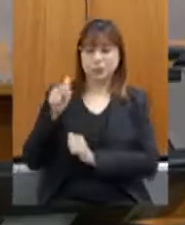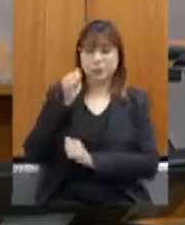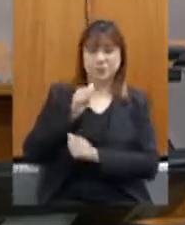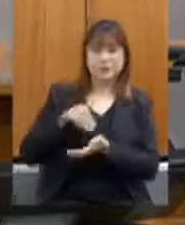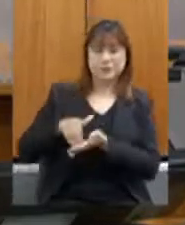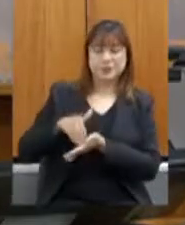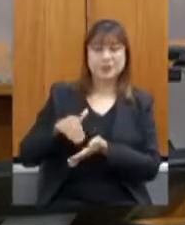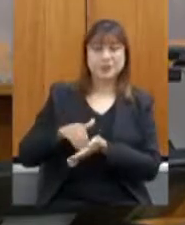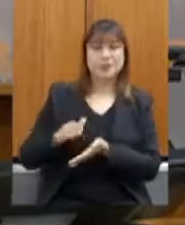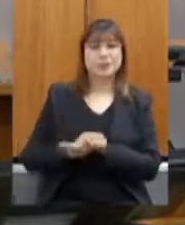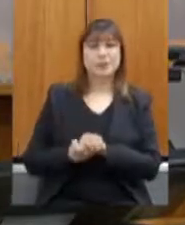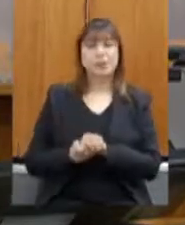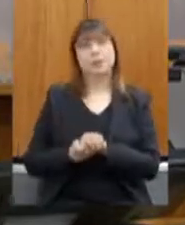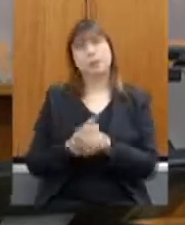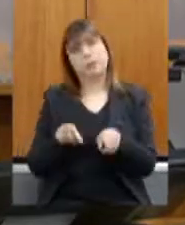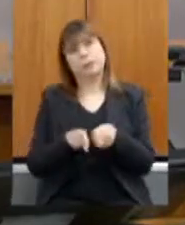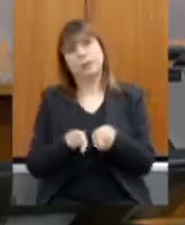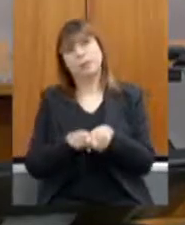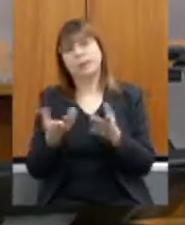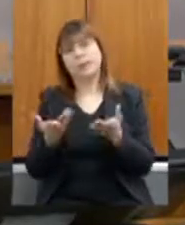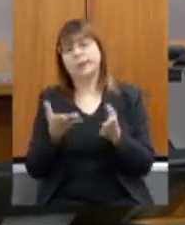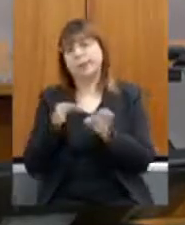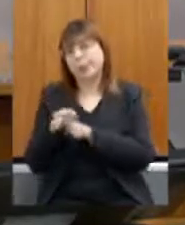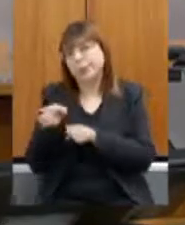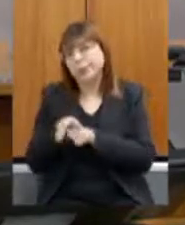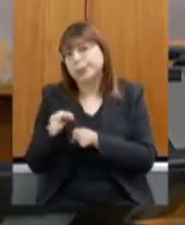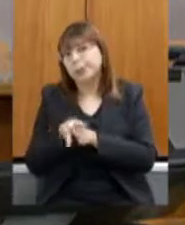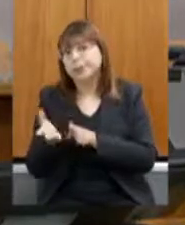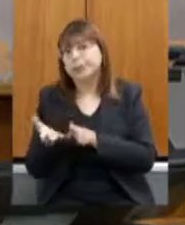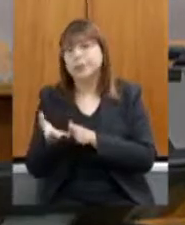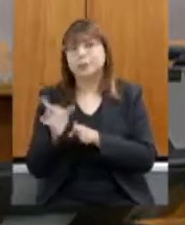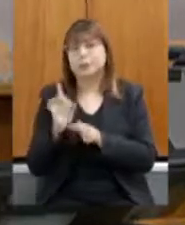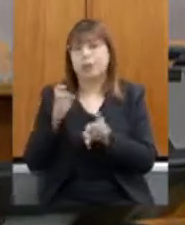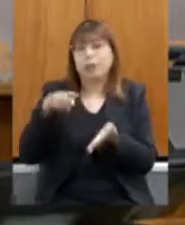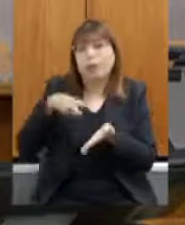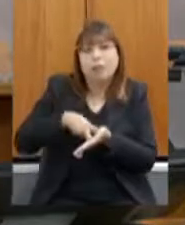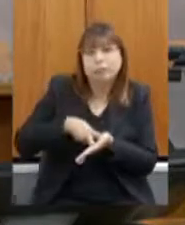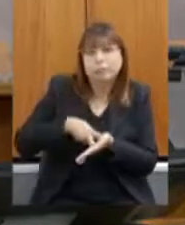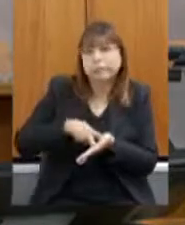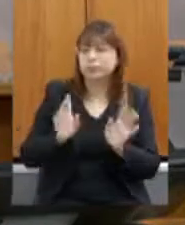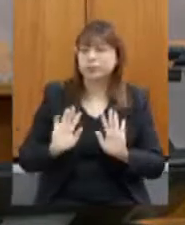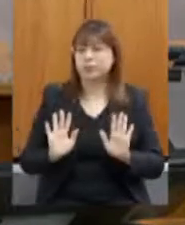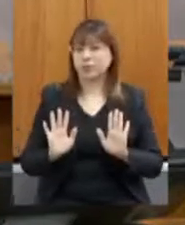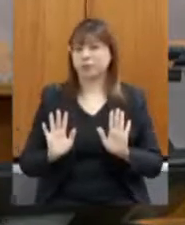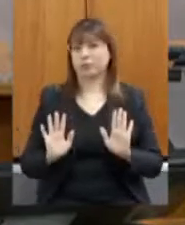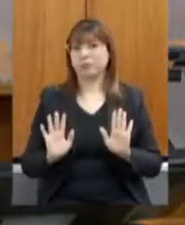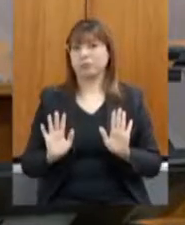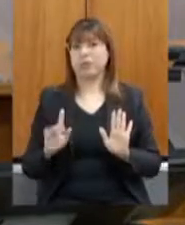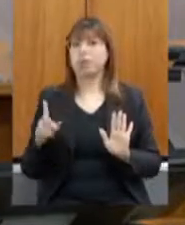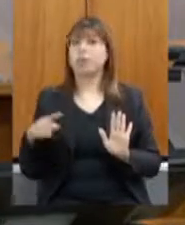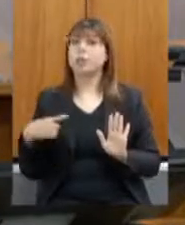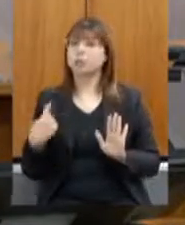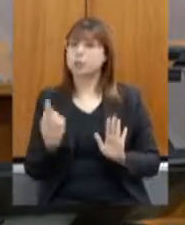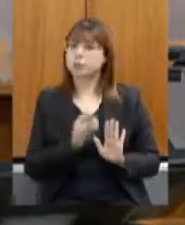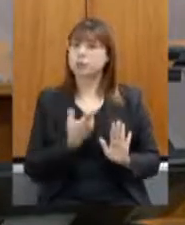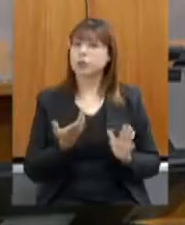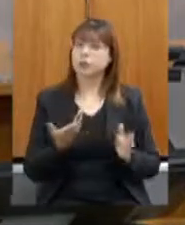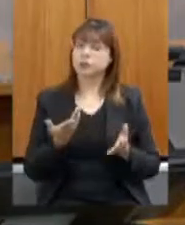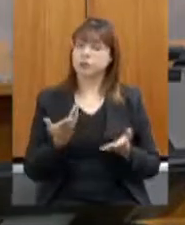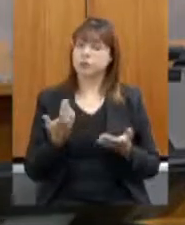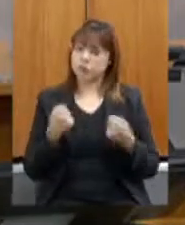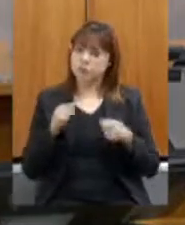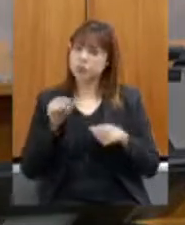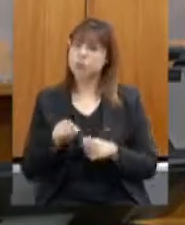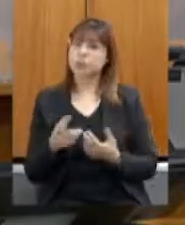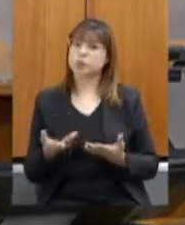mais no sentido de orientação do que de punição e é isso que a gente precisa. As pessoas muitas vezes não sabem